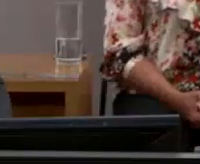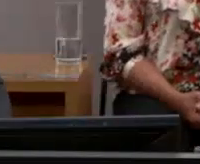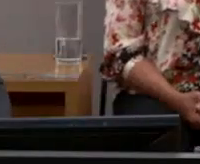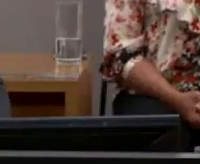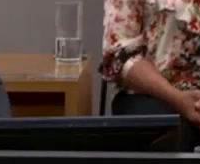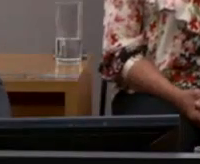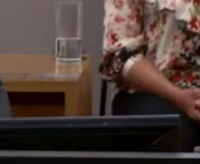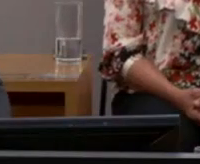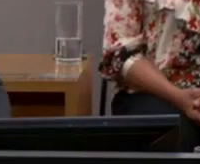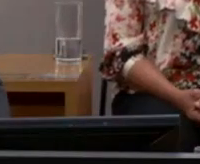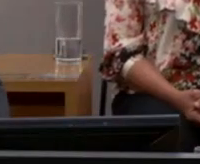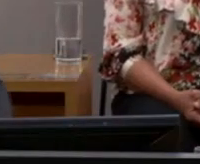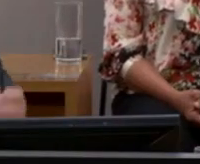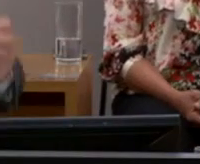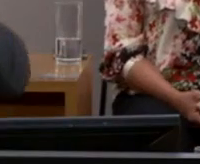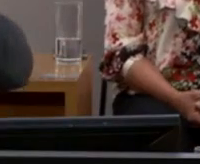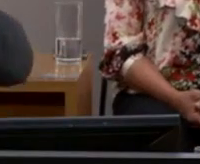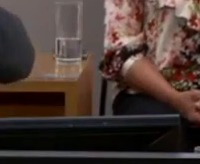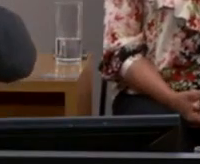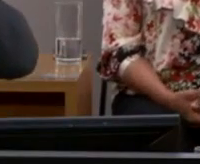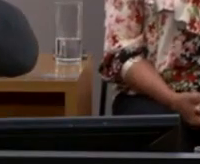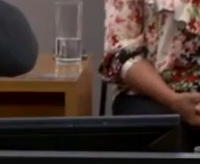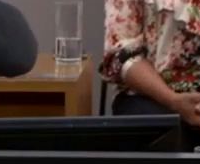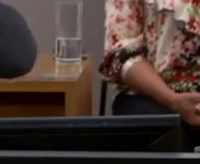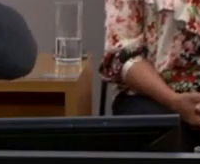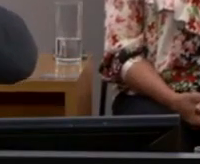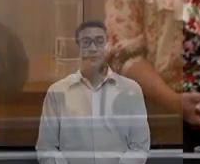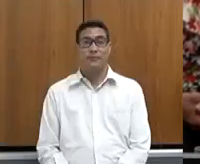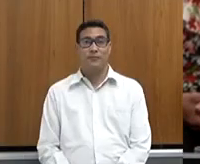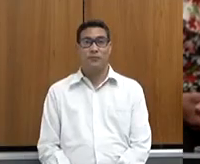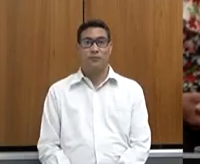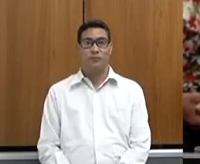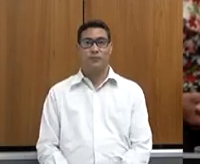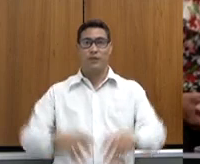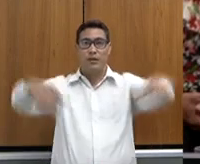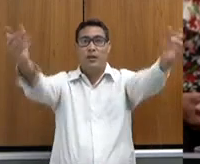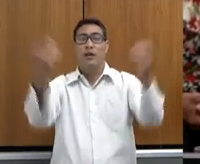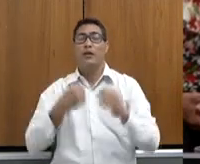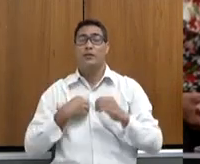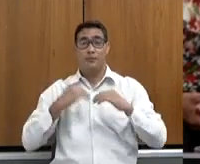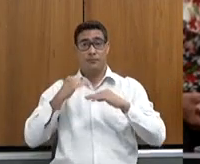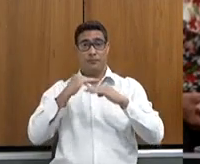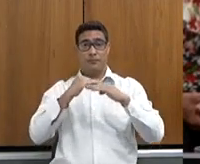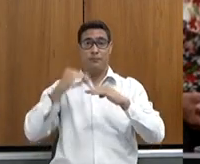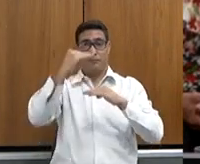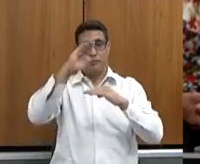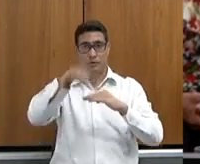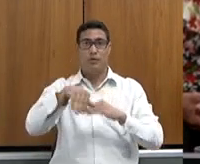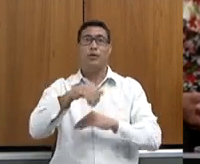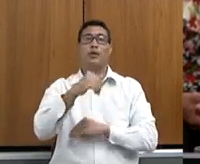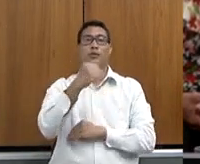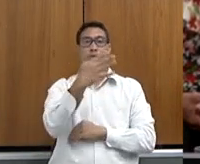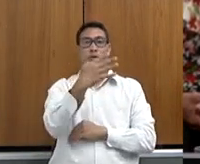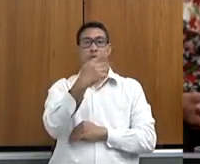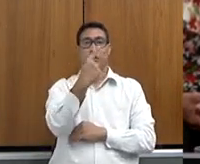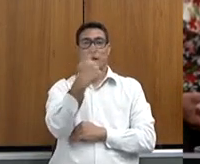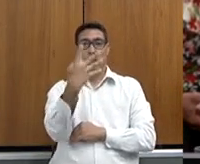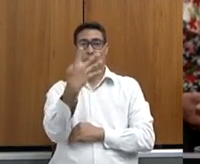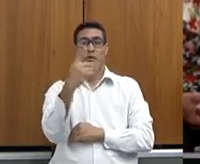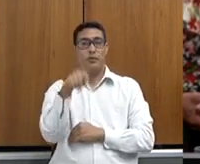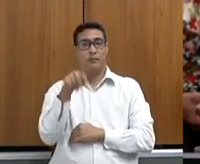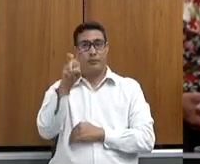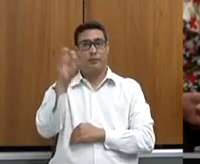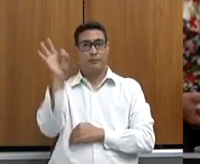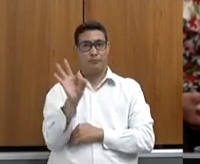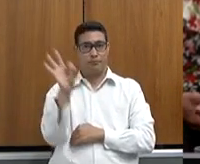bruto da produção, o VBB, ele aumentou em torno, nas lavouras, de 14,5%, na